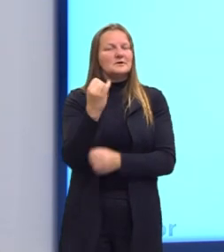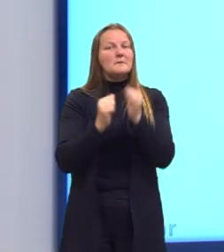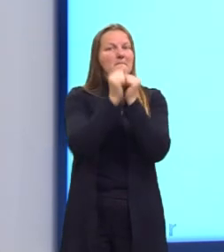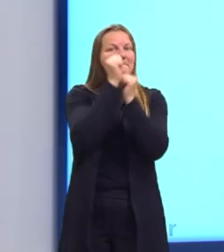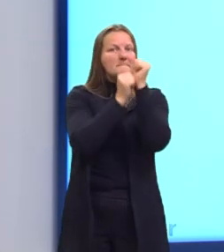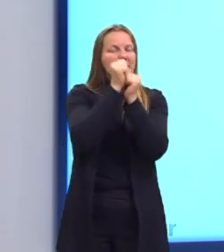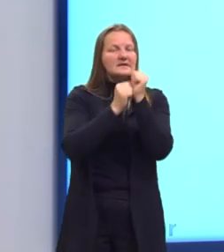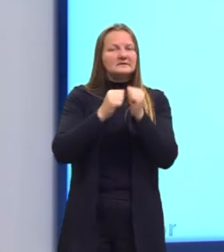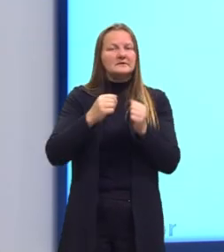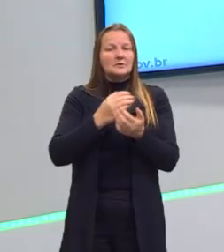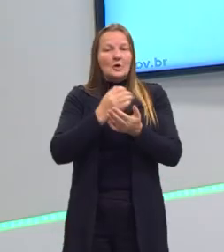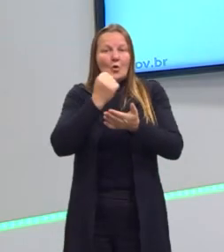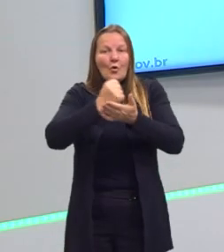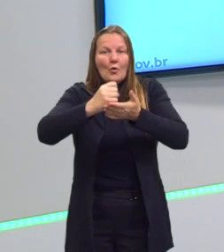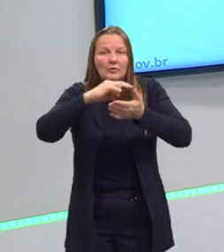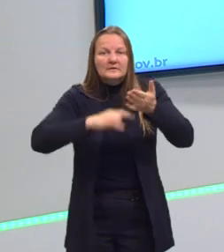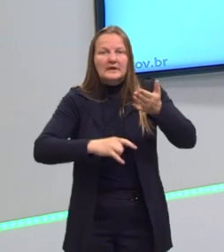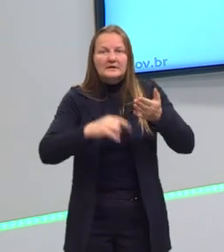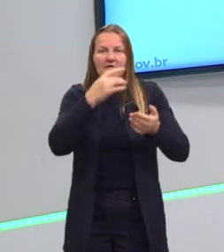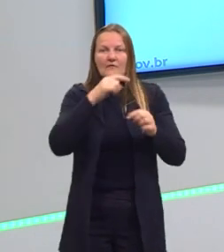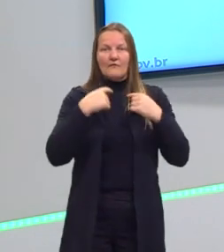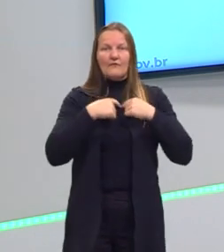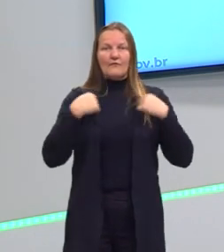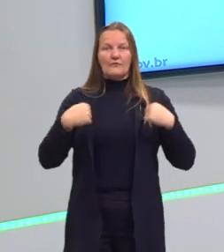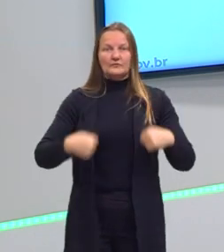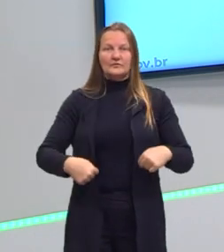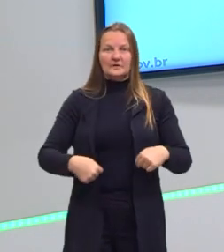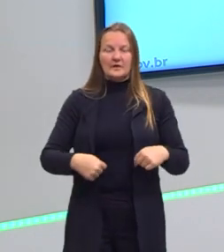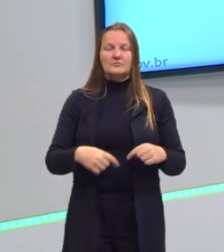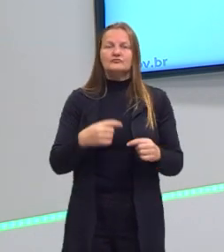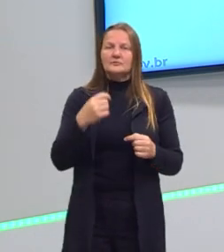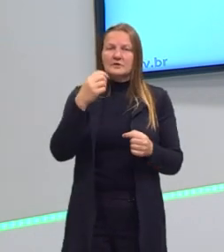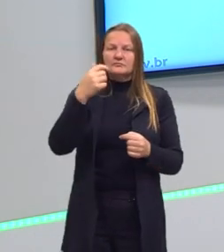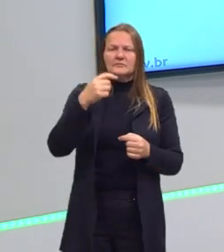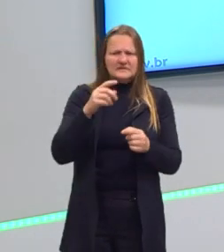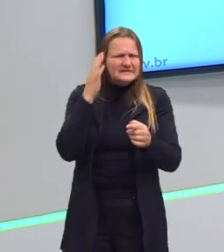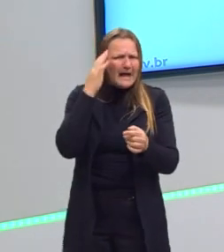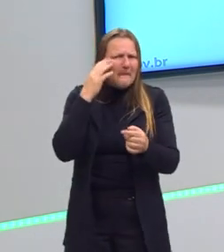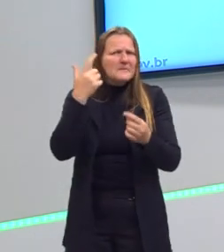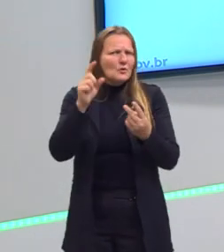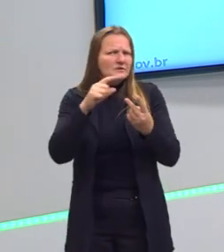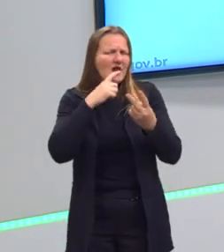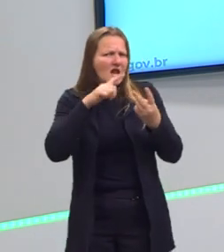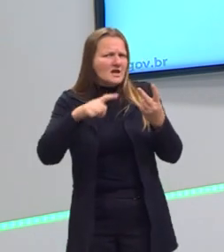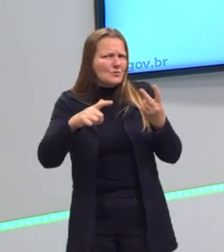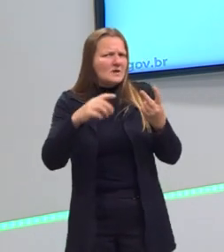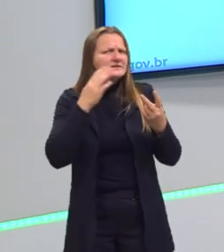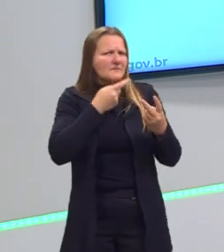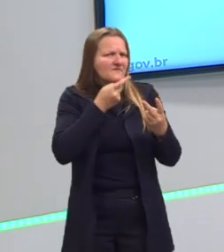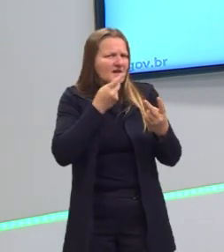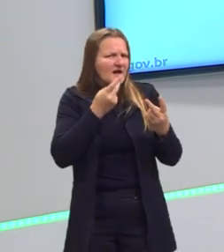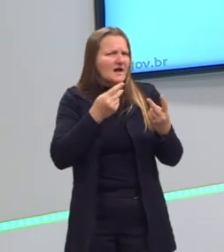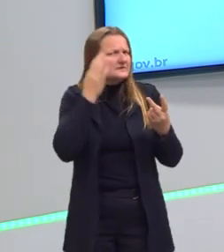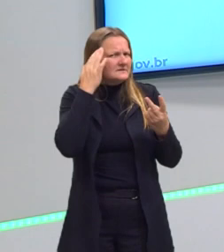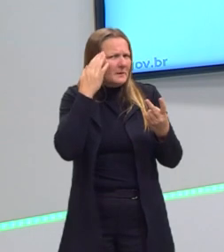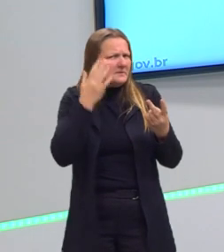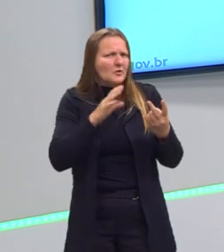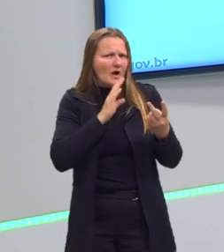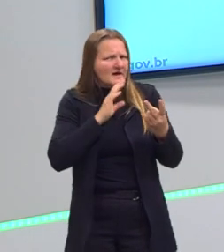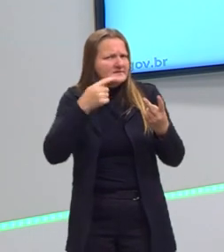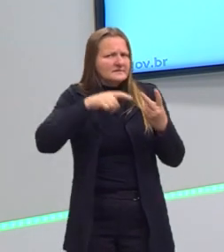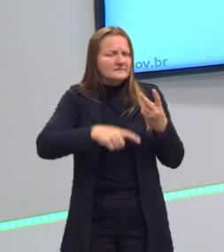já, na contratação, têm como dado uma segunda língua, já perguntam uma terceira língua. Então, olha, a importância